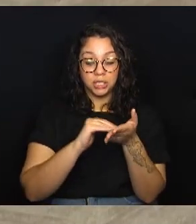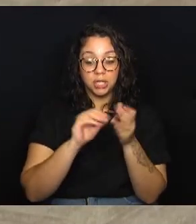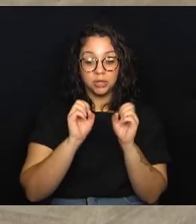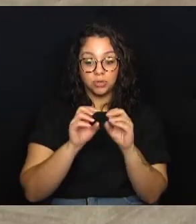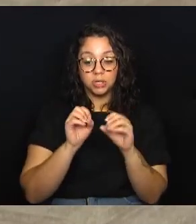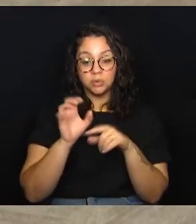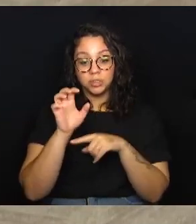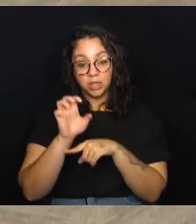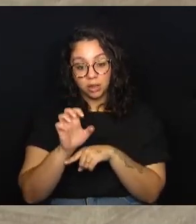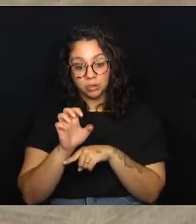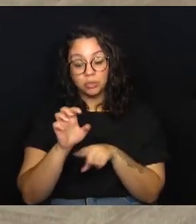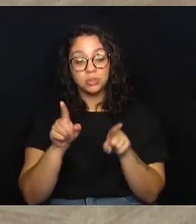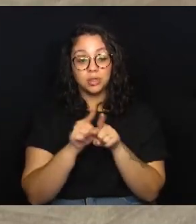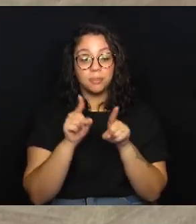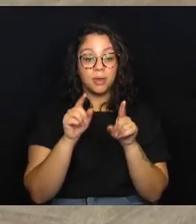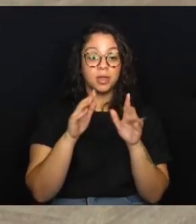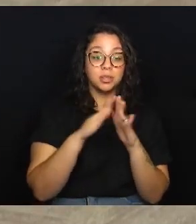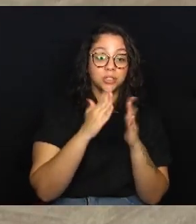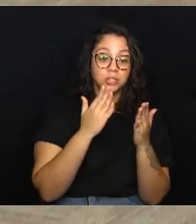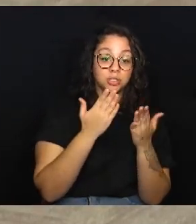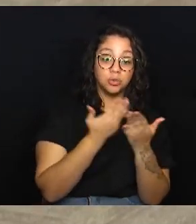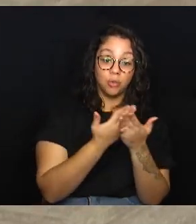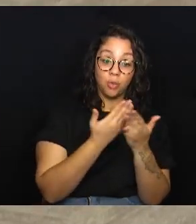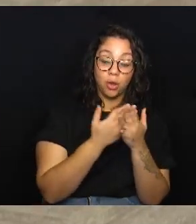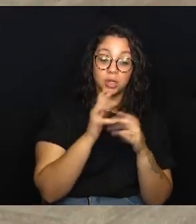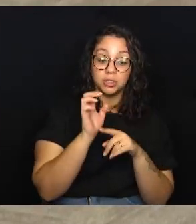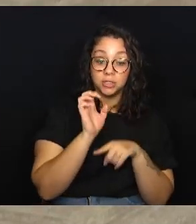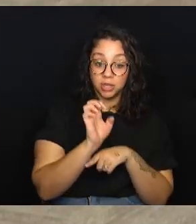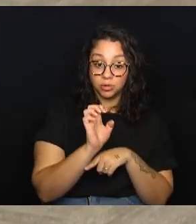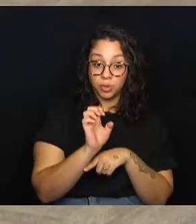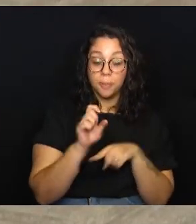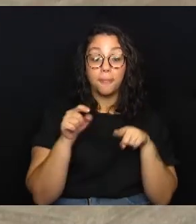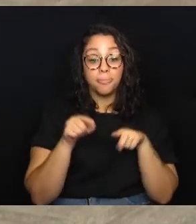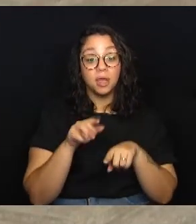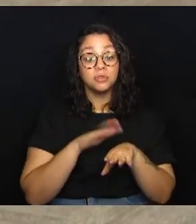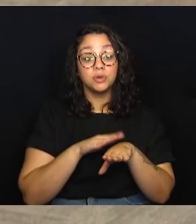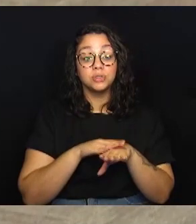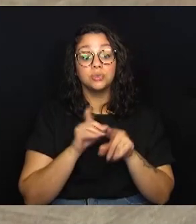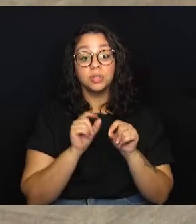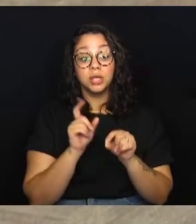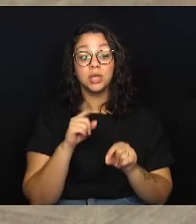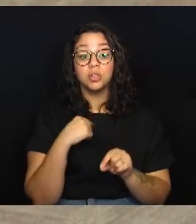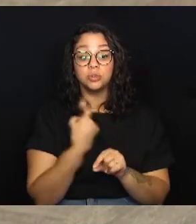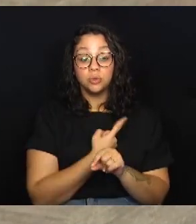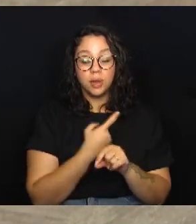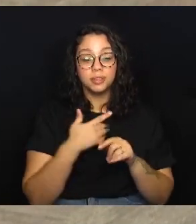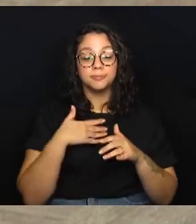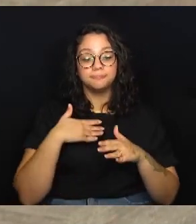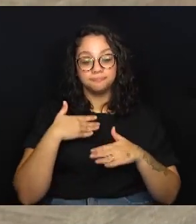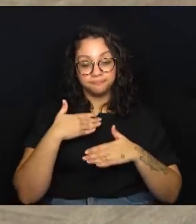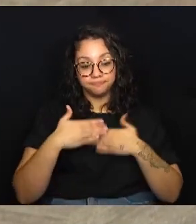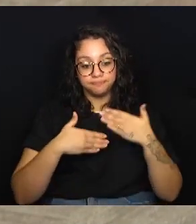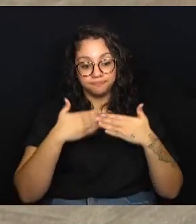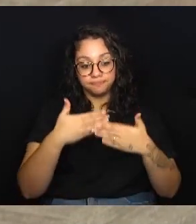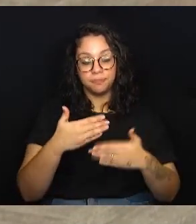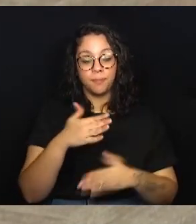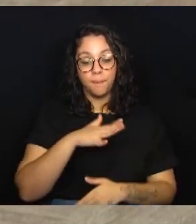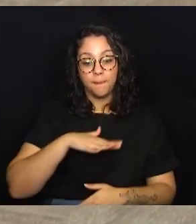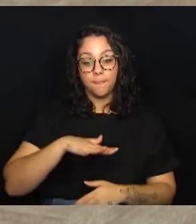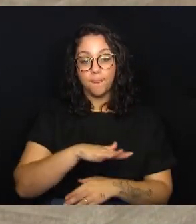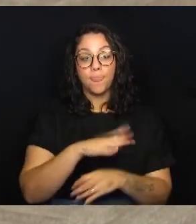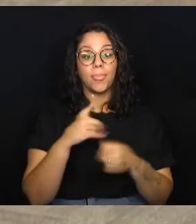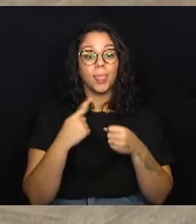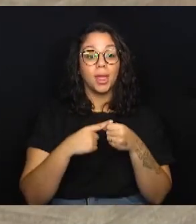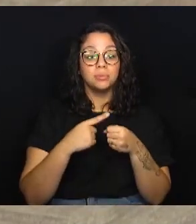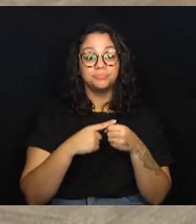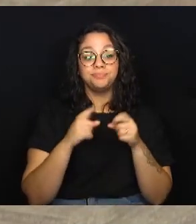a Secretaria de Educação Estadual, para as escolas estaduais. E isso faz com que nós nos